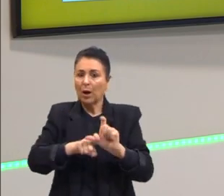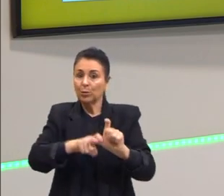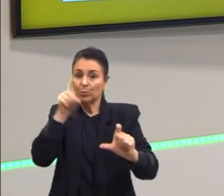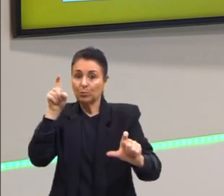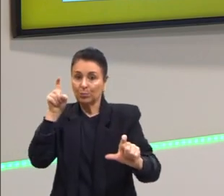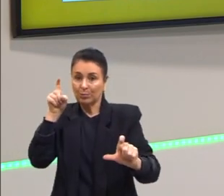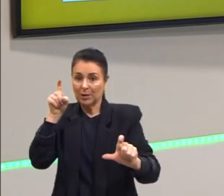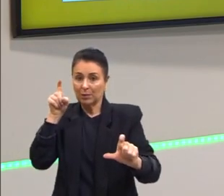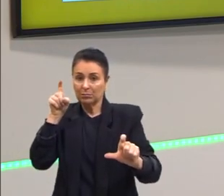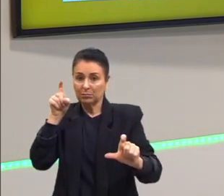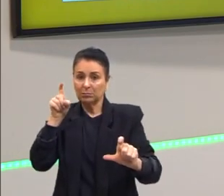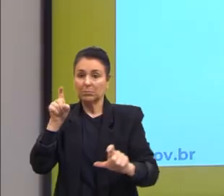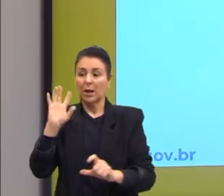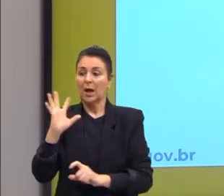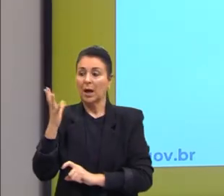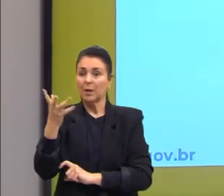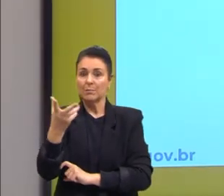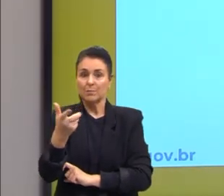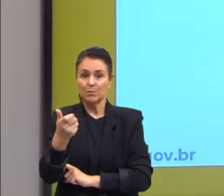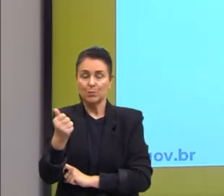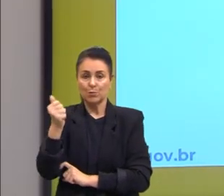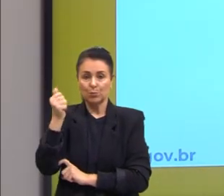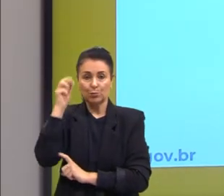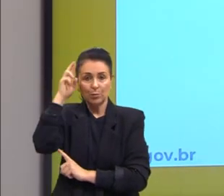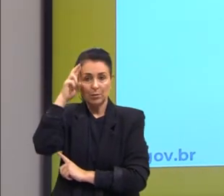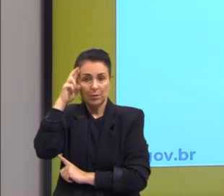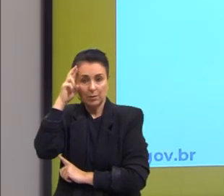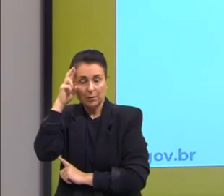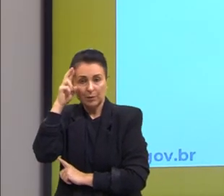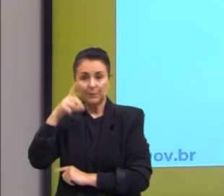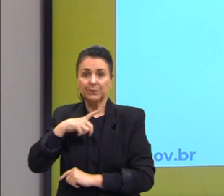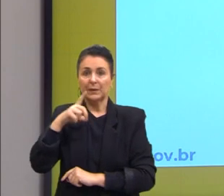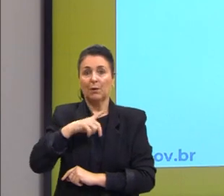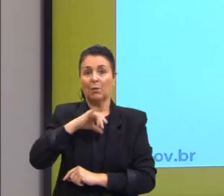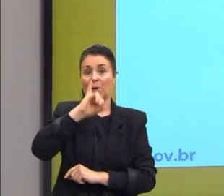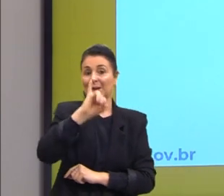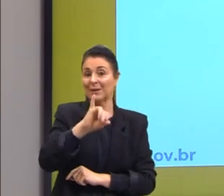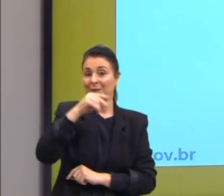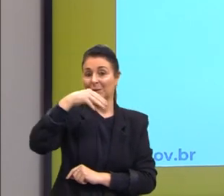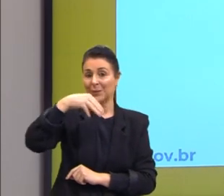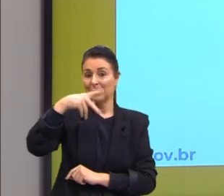só aqui, olha só. Alguns exemplos do imperativo categórico do Kant.